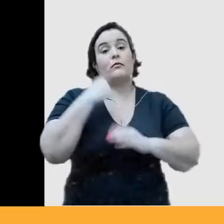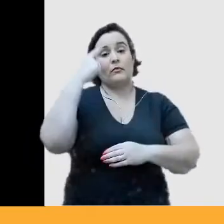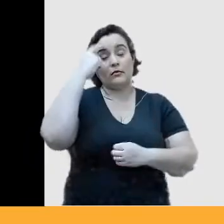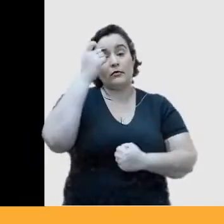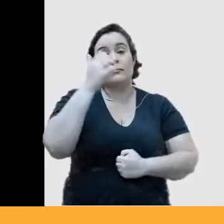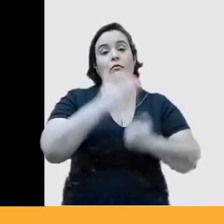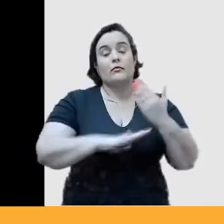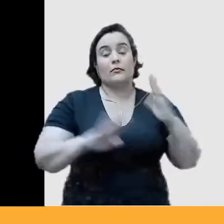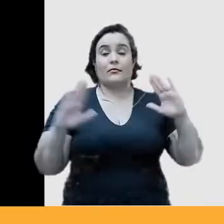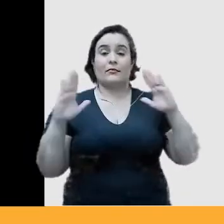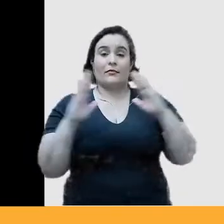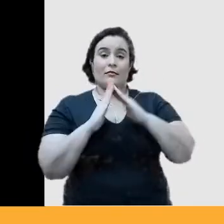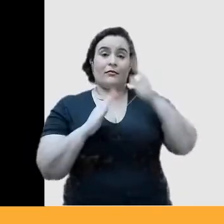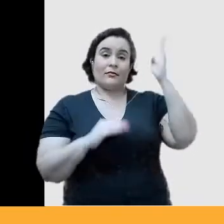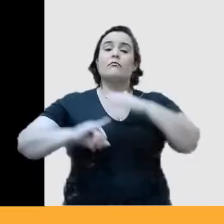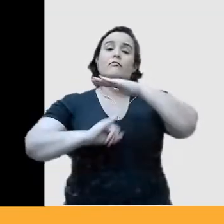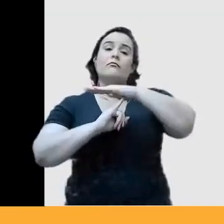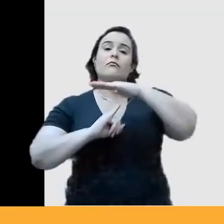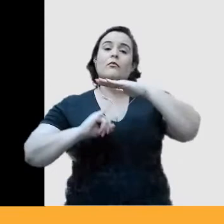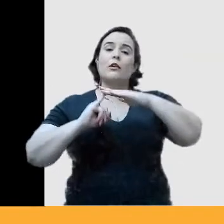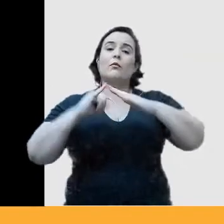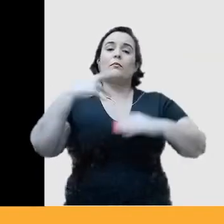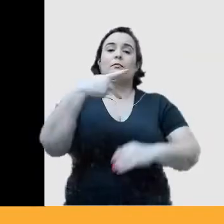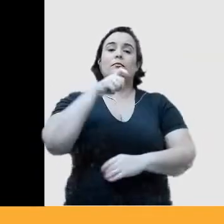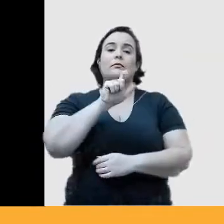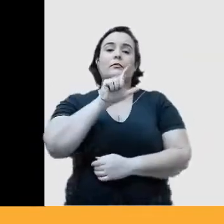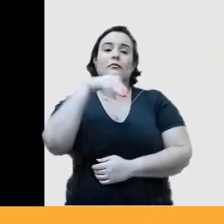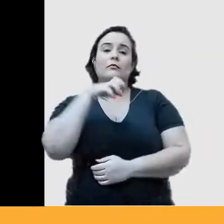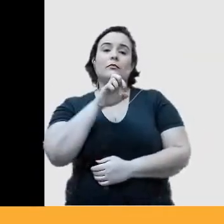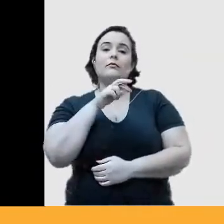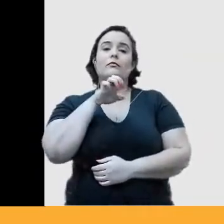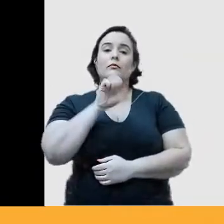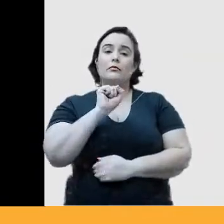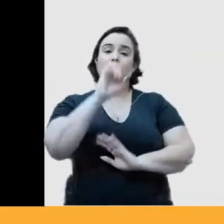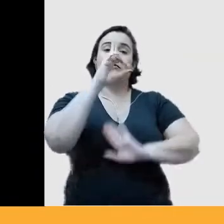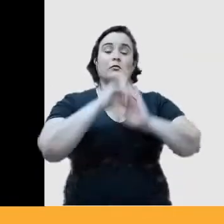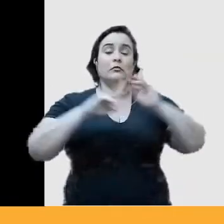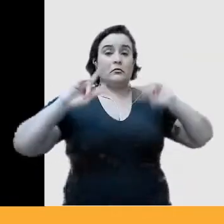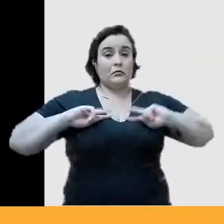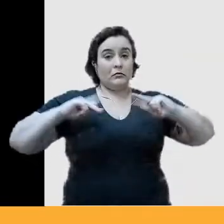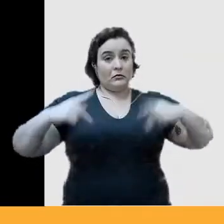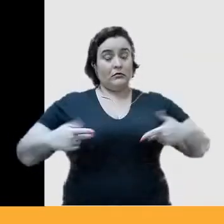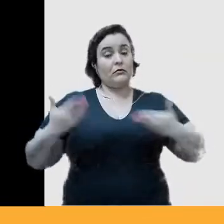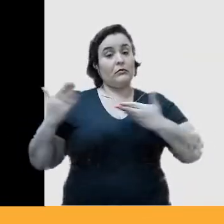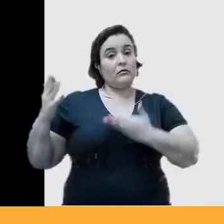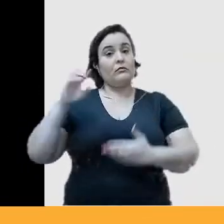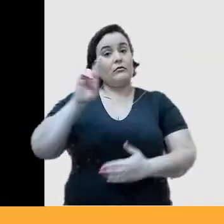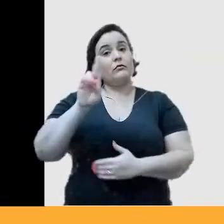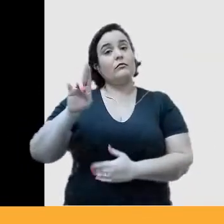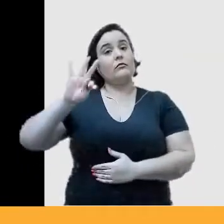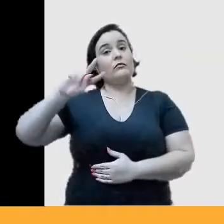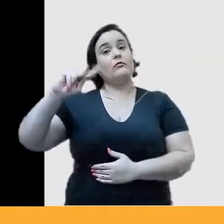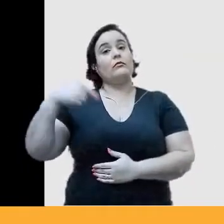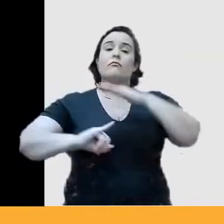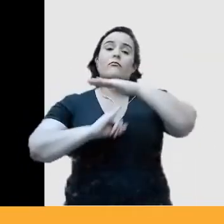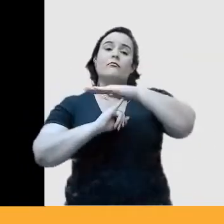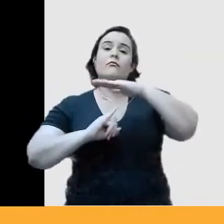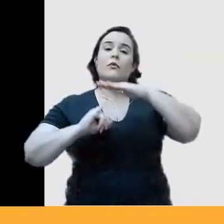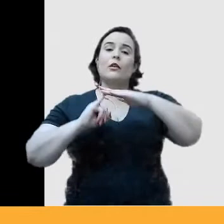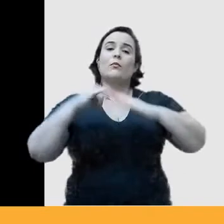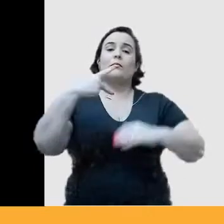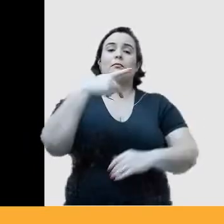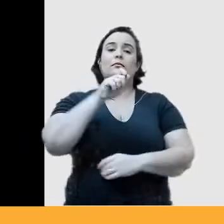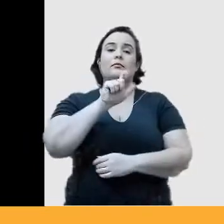a Casa Brasil Nigéria. E também a imagem número 7, que é o Instituto Pamada de Direito Humano, que o RUT,